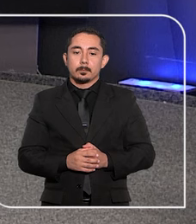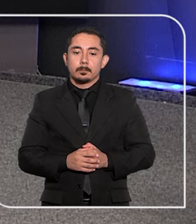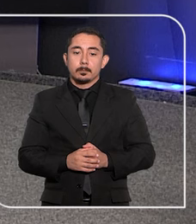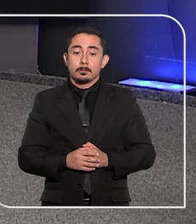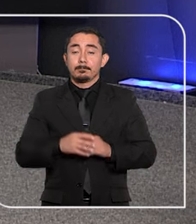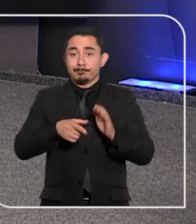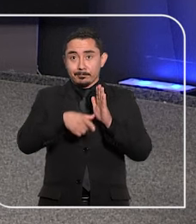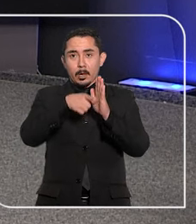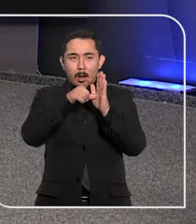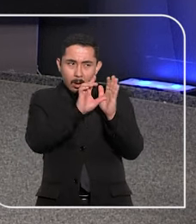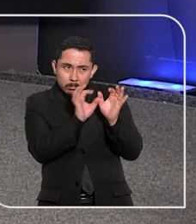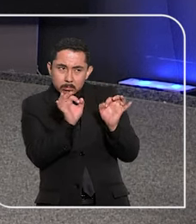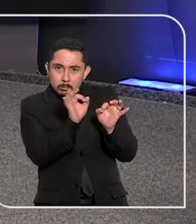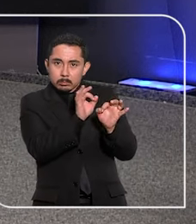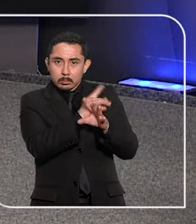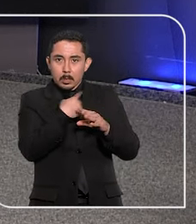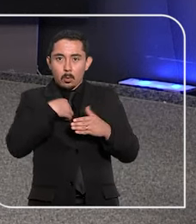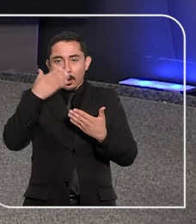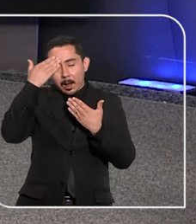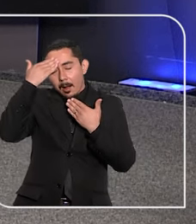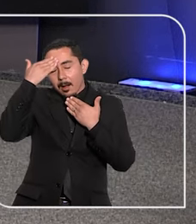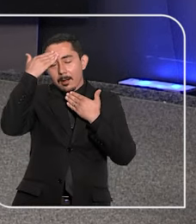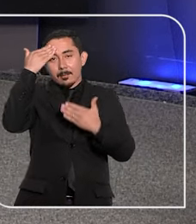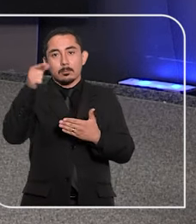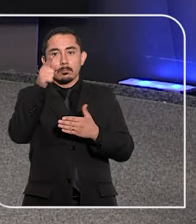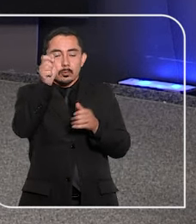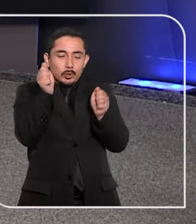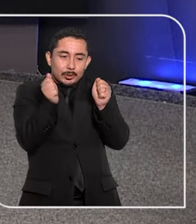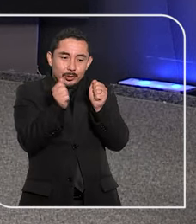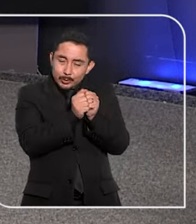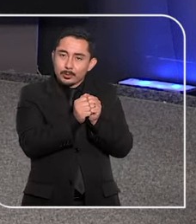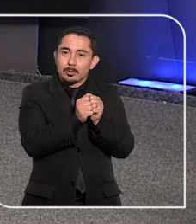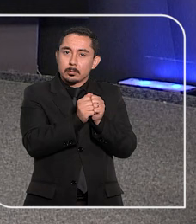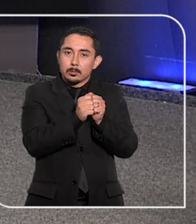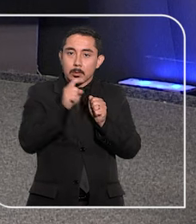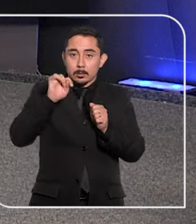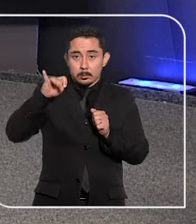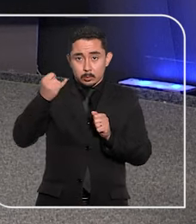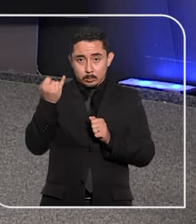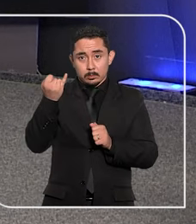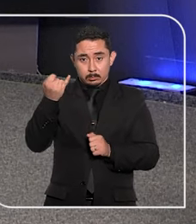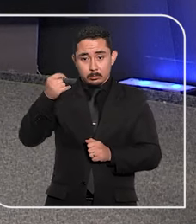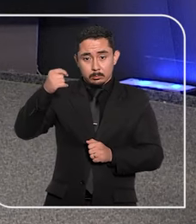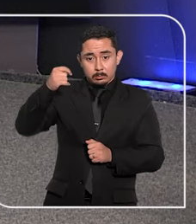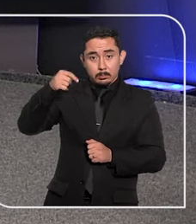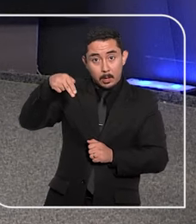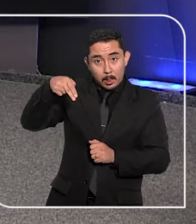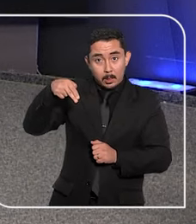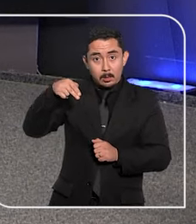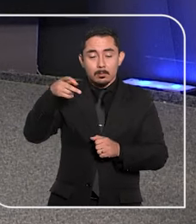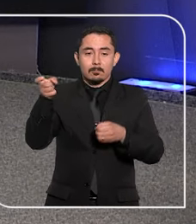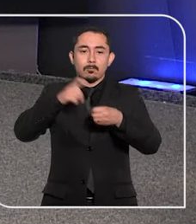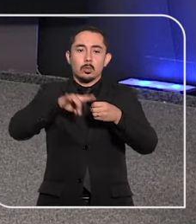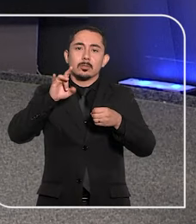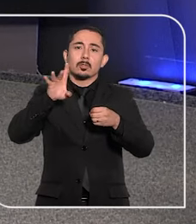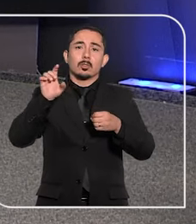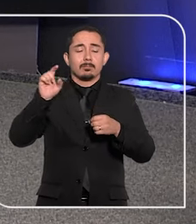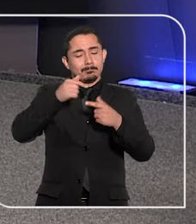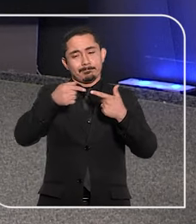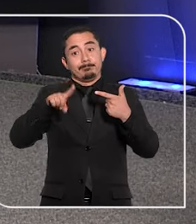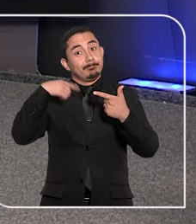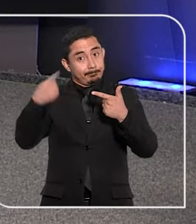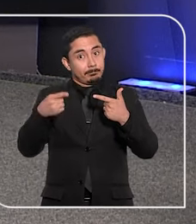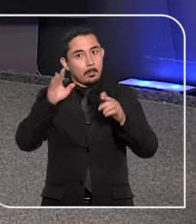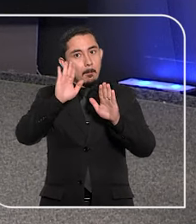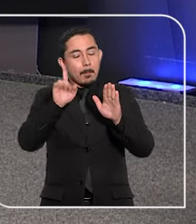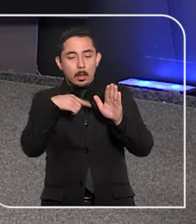E antes de terminar, quero muito agradecer pela sua companhia. O STJ Notícias volta só na semana que vem, mas a